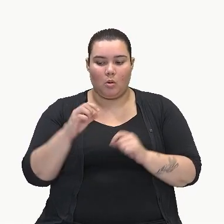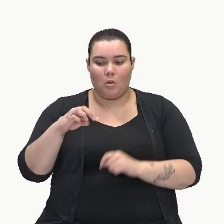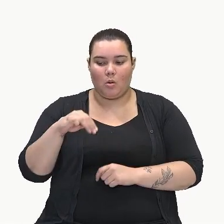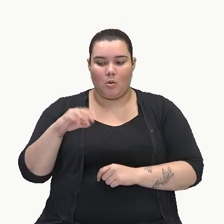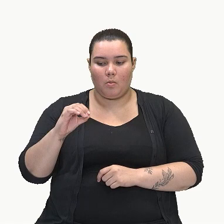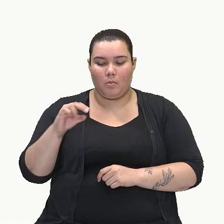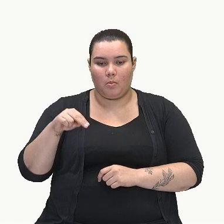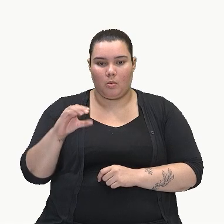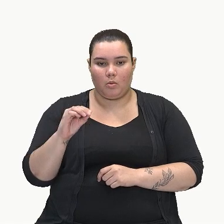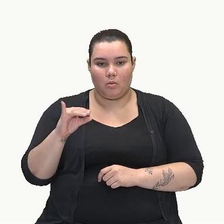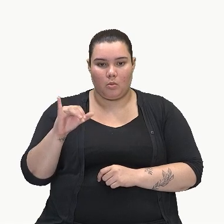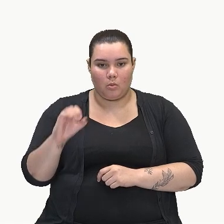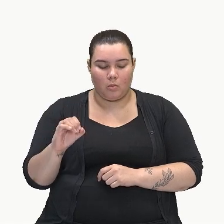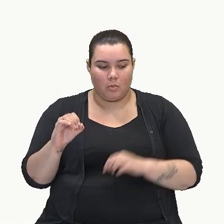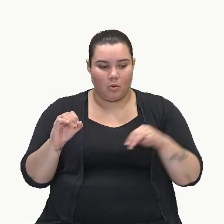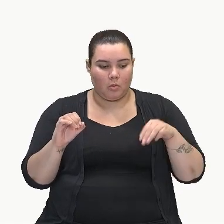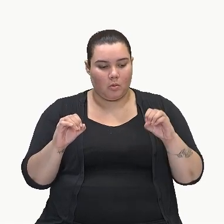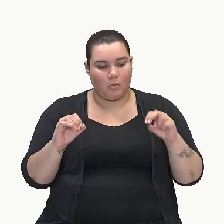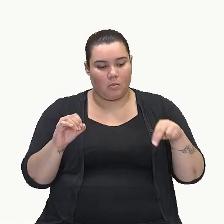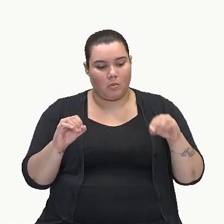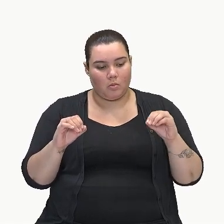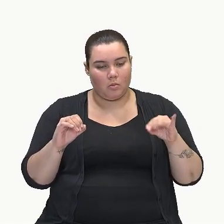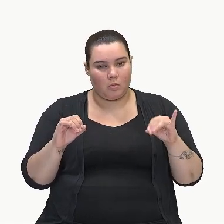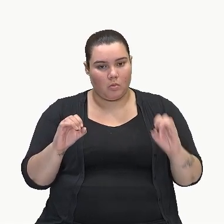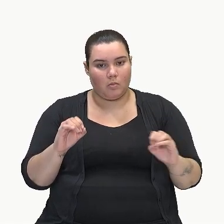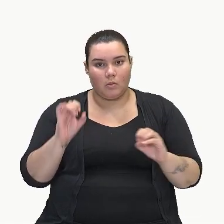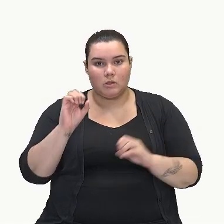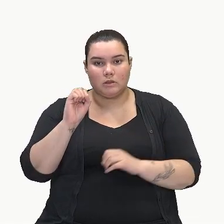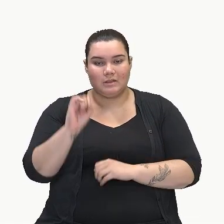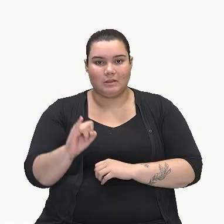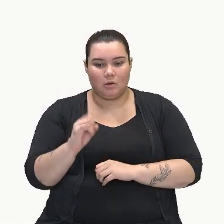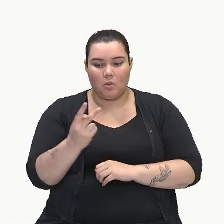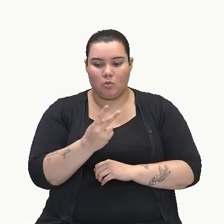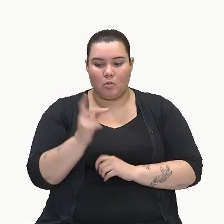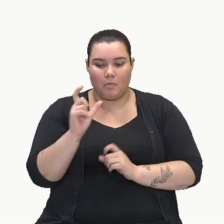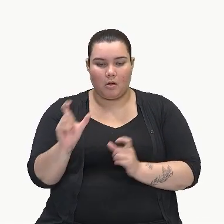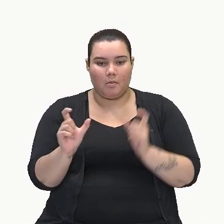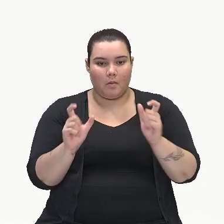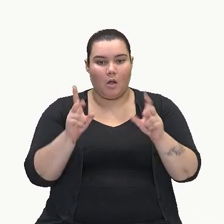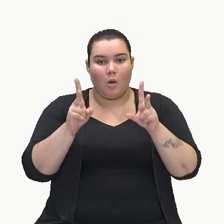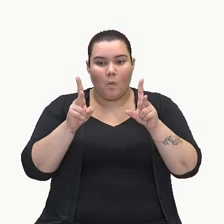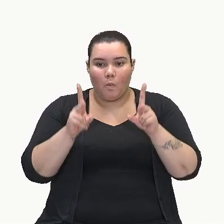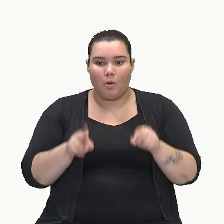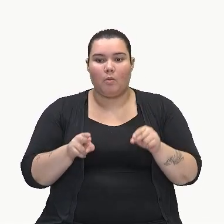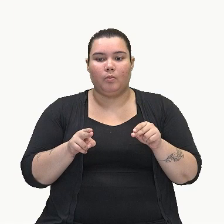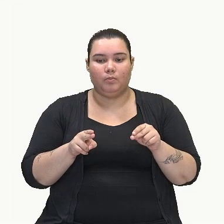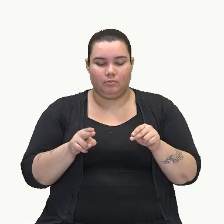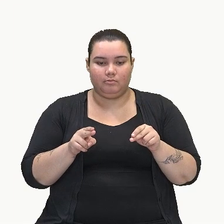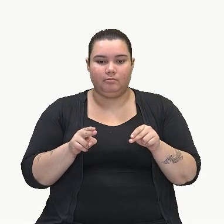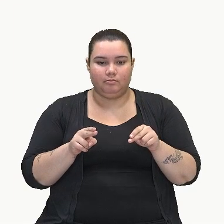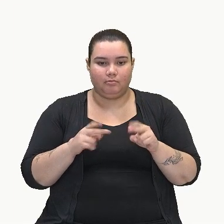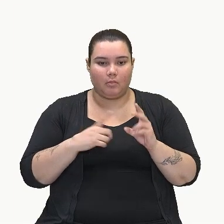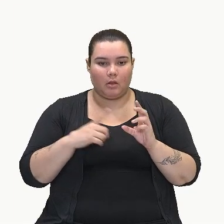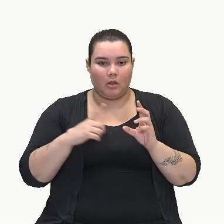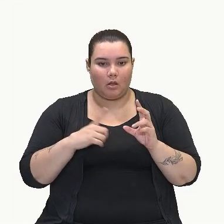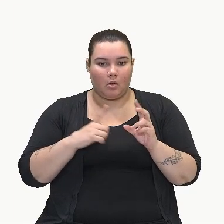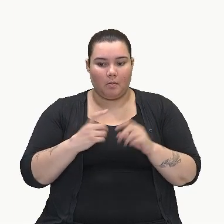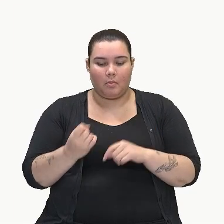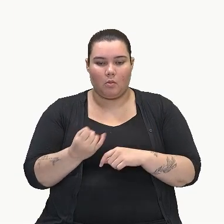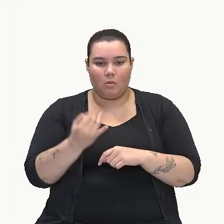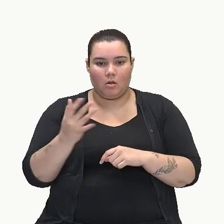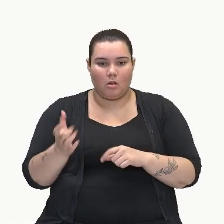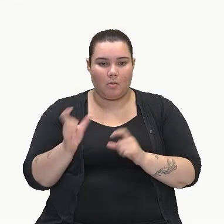se eles forem semelhantes, ou seja, se eles possuírem a mesma